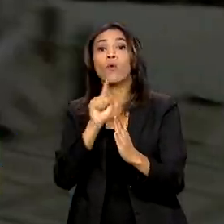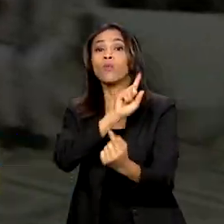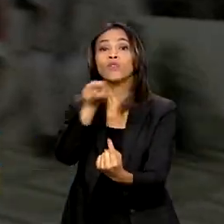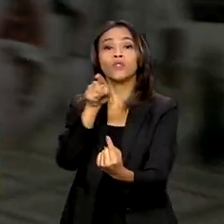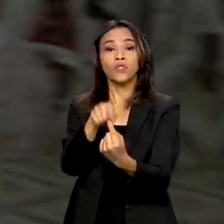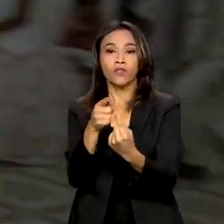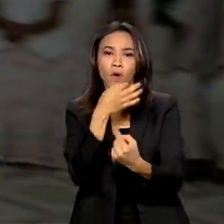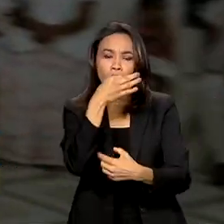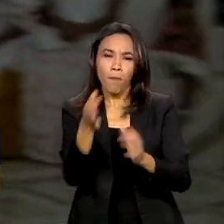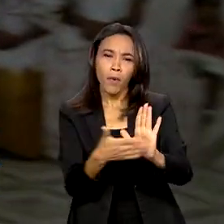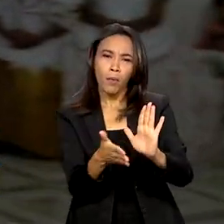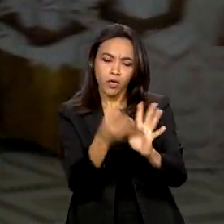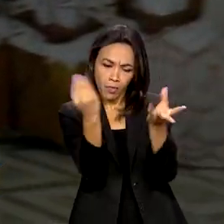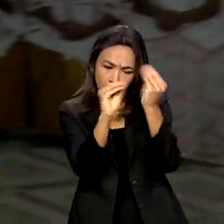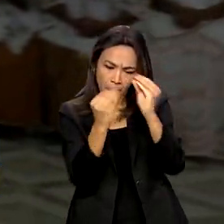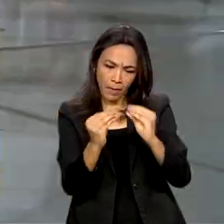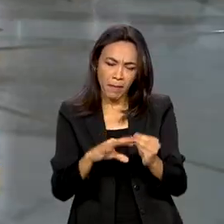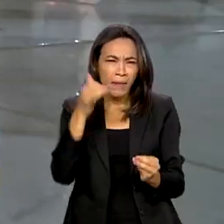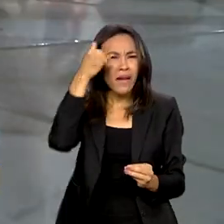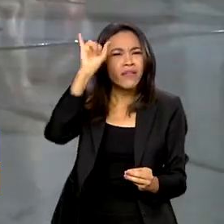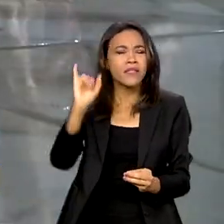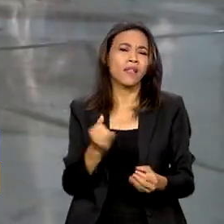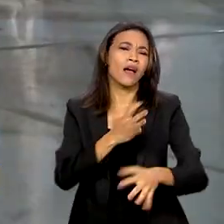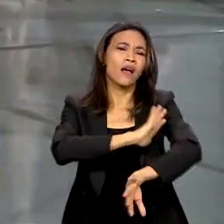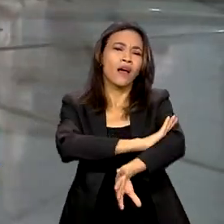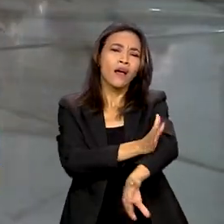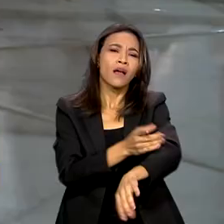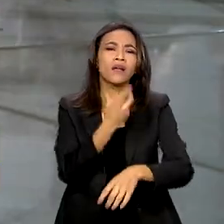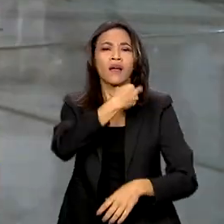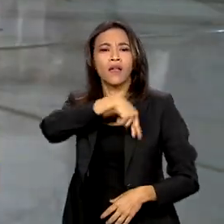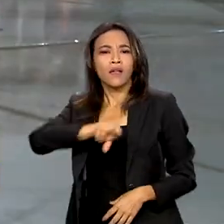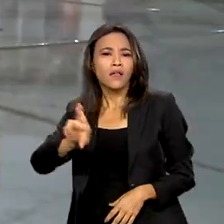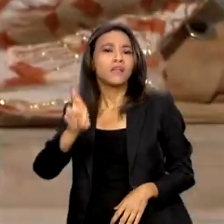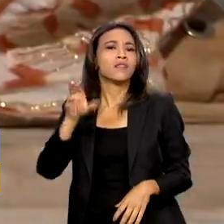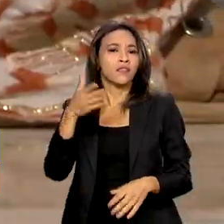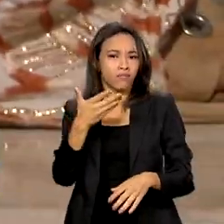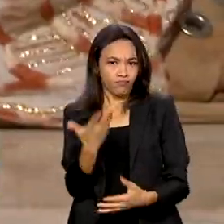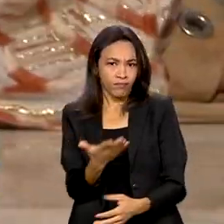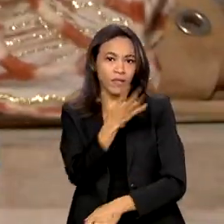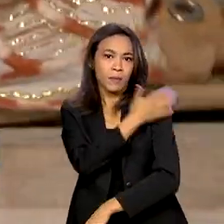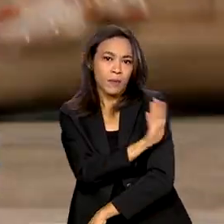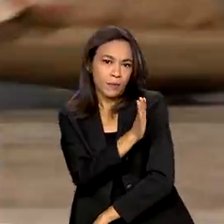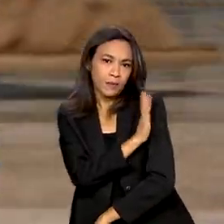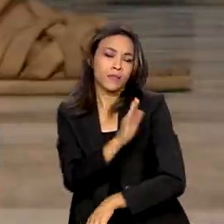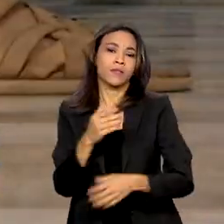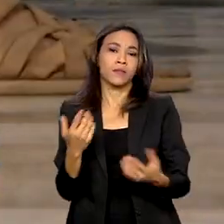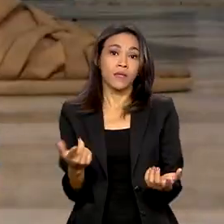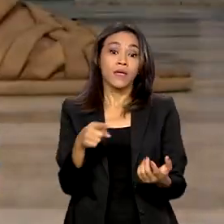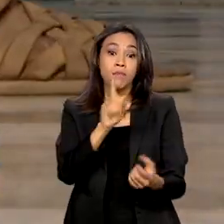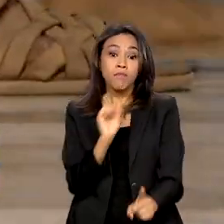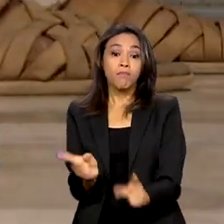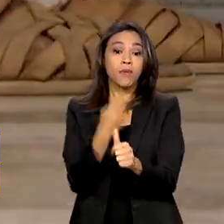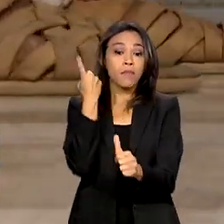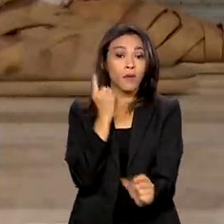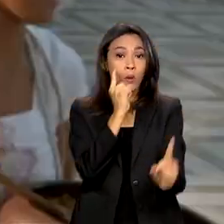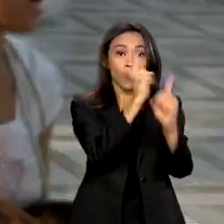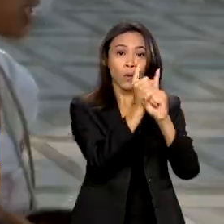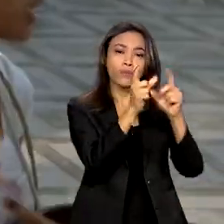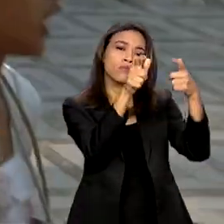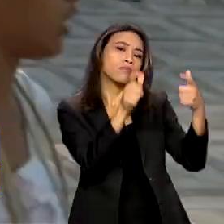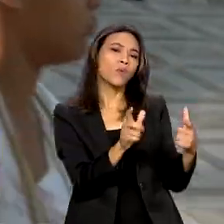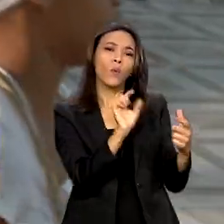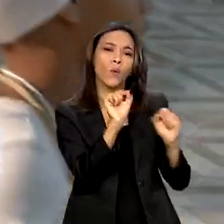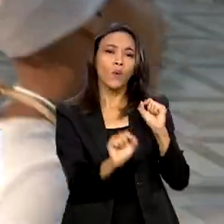enfrentamento ao racismo religioso e à intolerância religiosa. A primeira etapa do encontro vai reunir